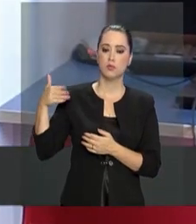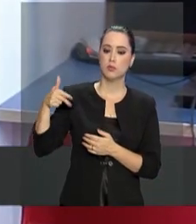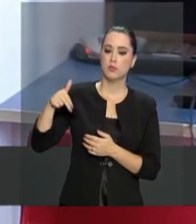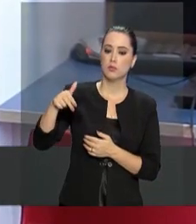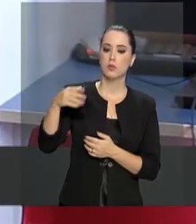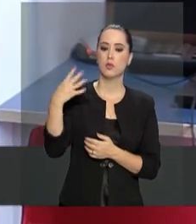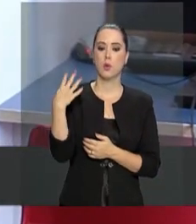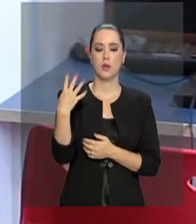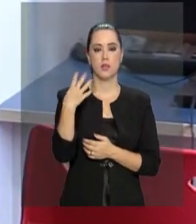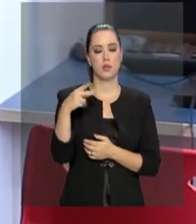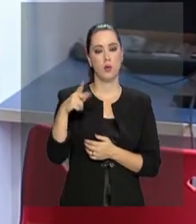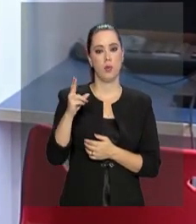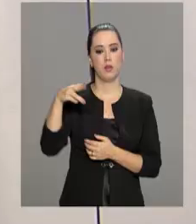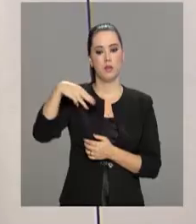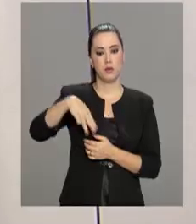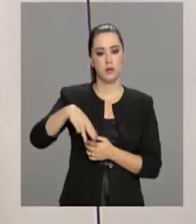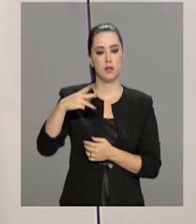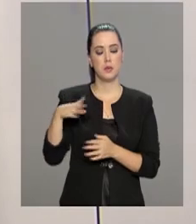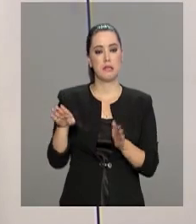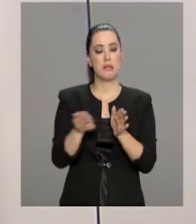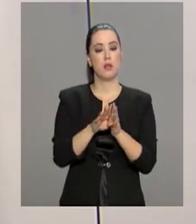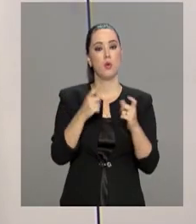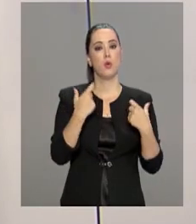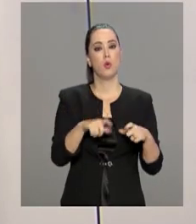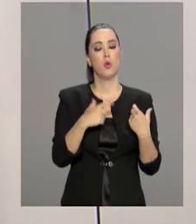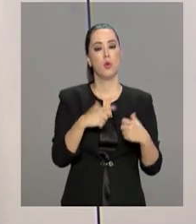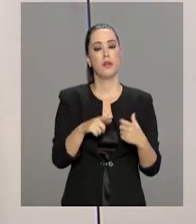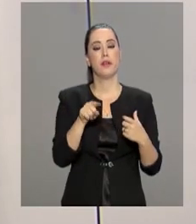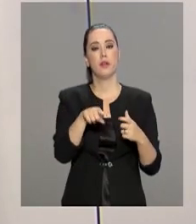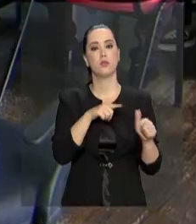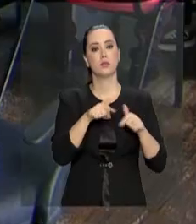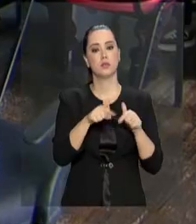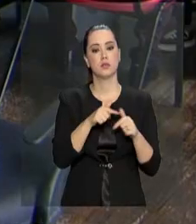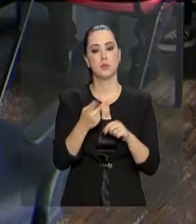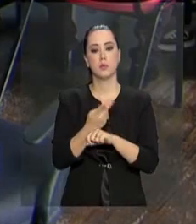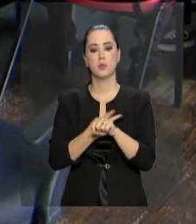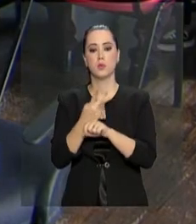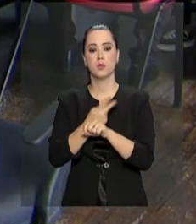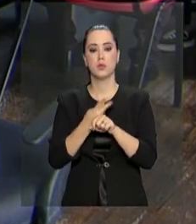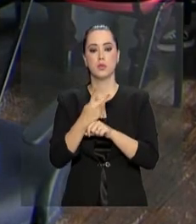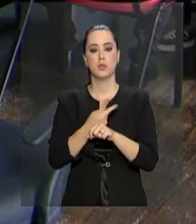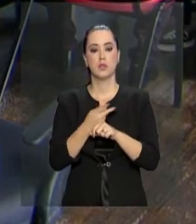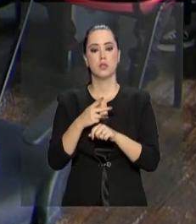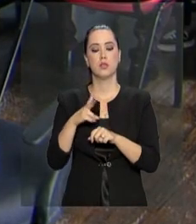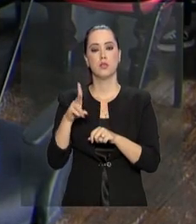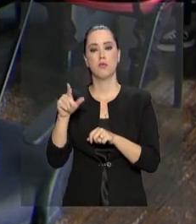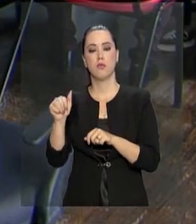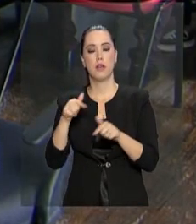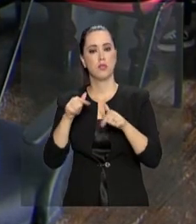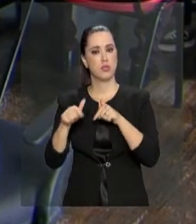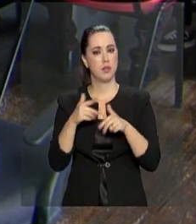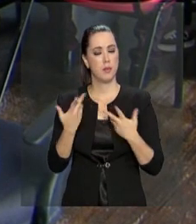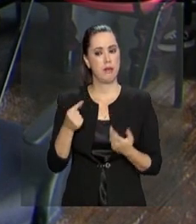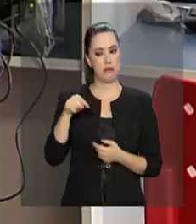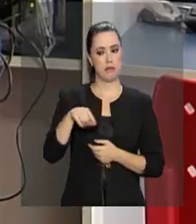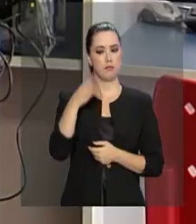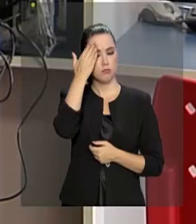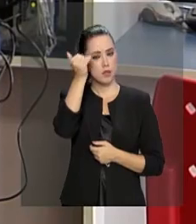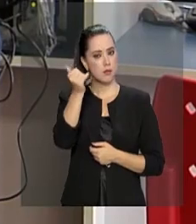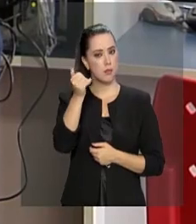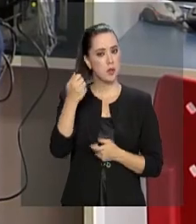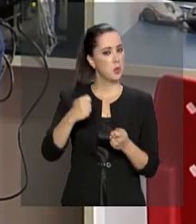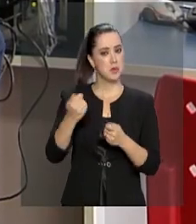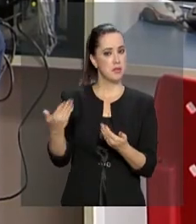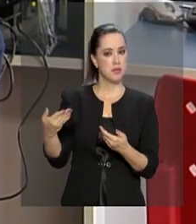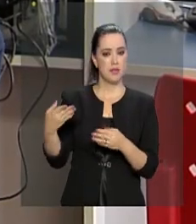por 44 quilômetros até uma agência do trabalhador em busca de uma vaga. Aqui, ficou sabendo que